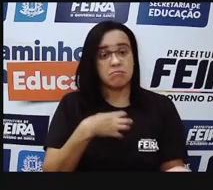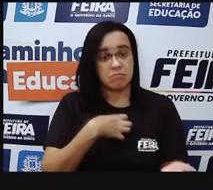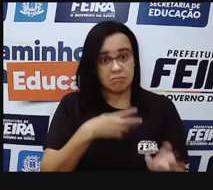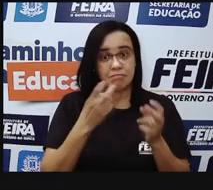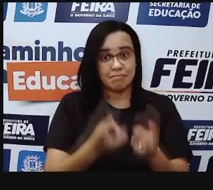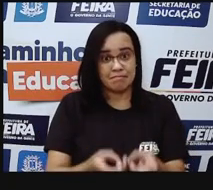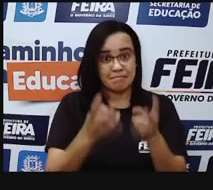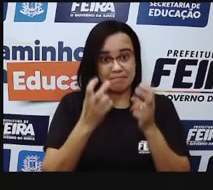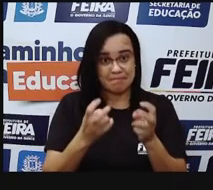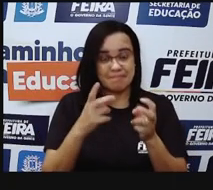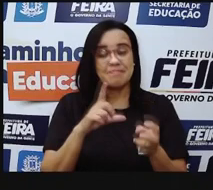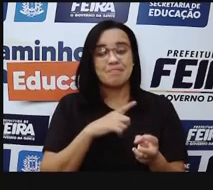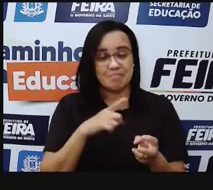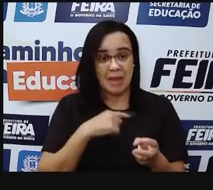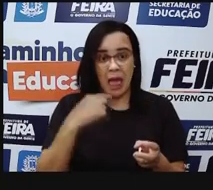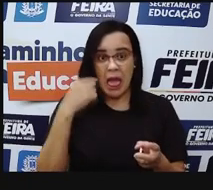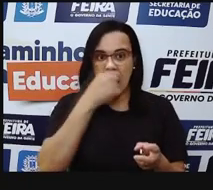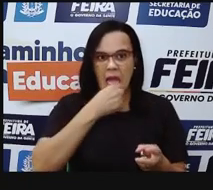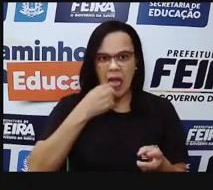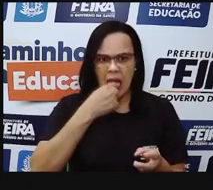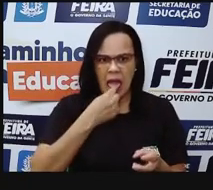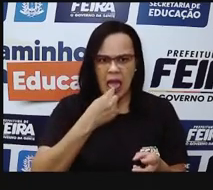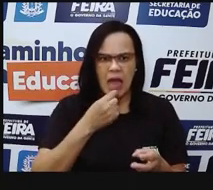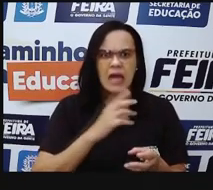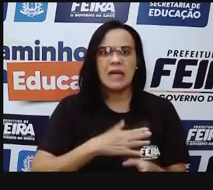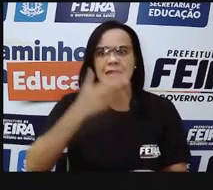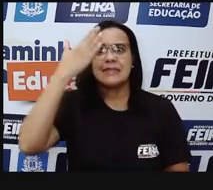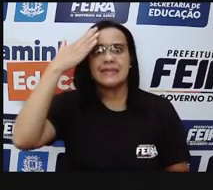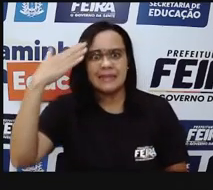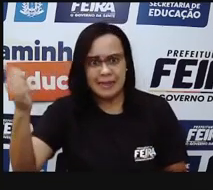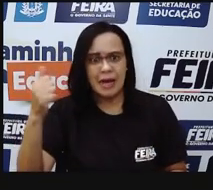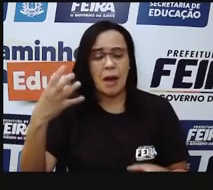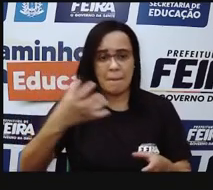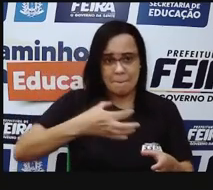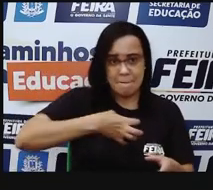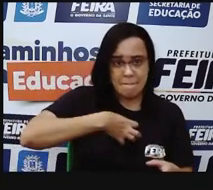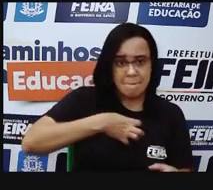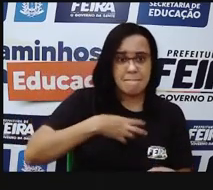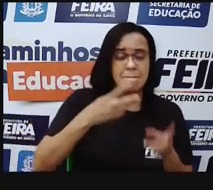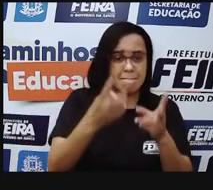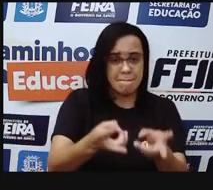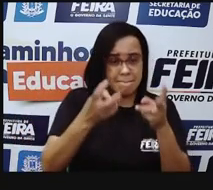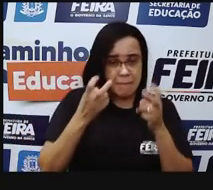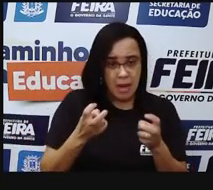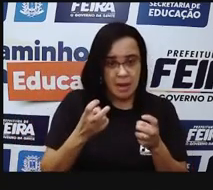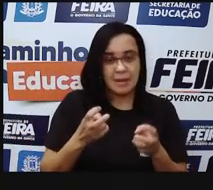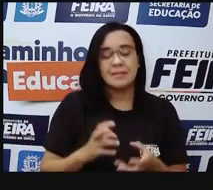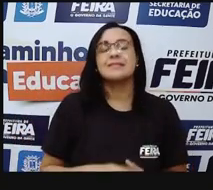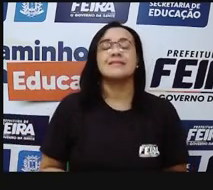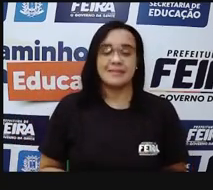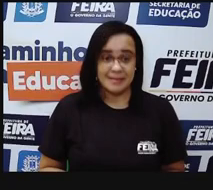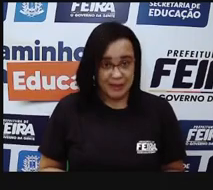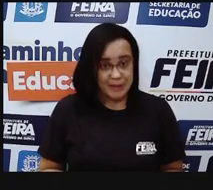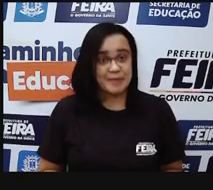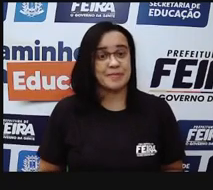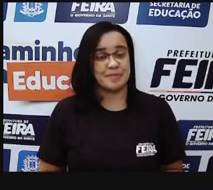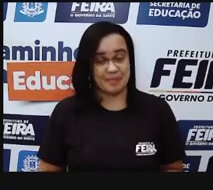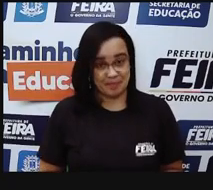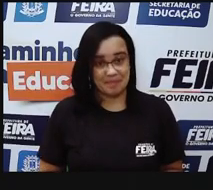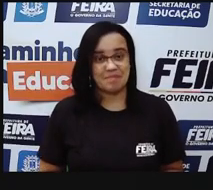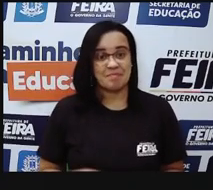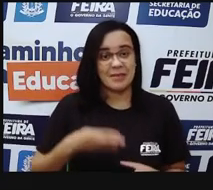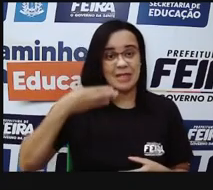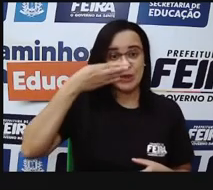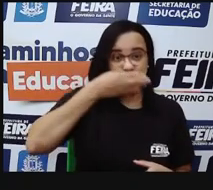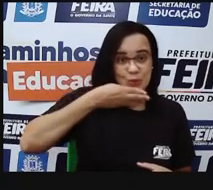essas papilas que vão reconhecer o doce e o salgado. Já o azedo próprio, né? Tem a ver